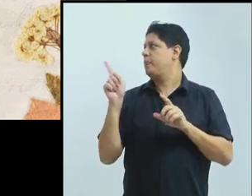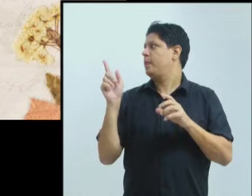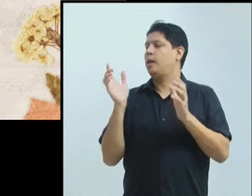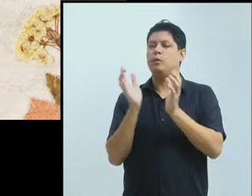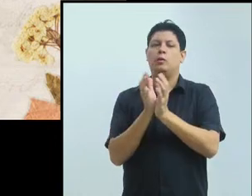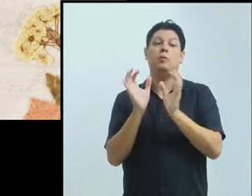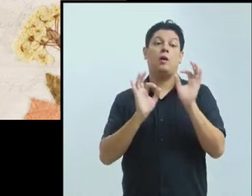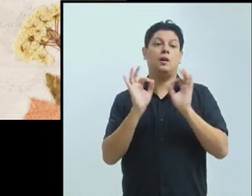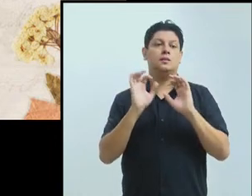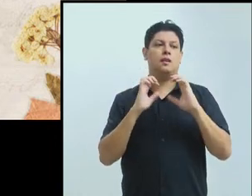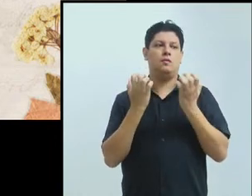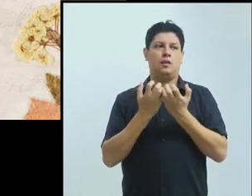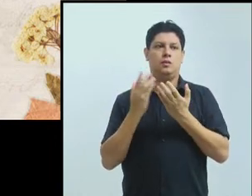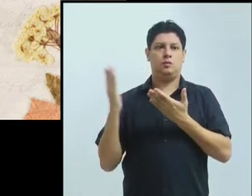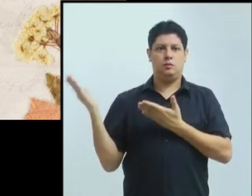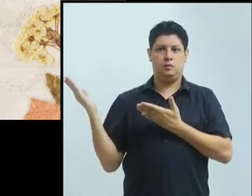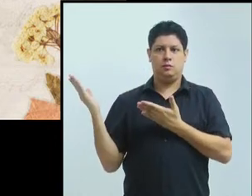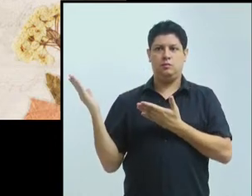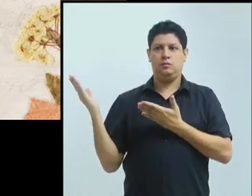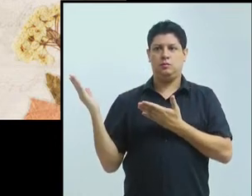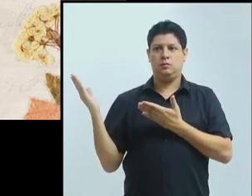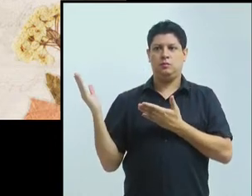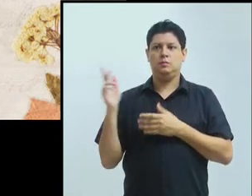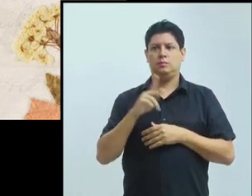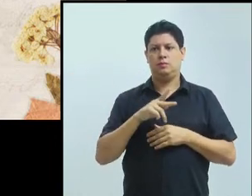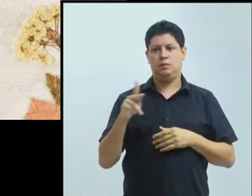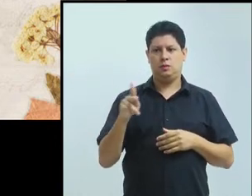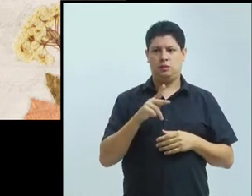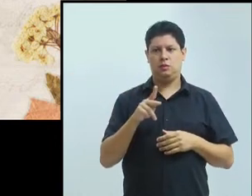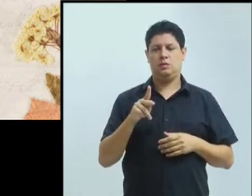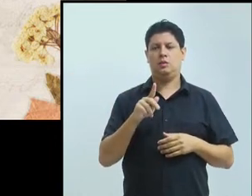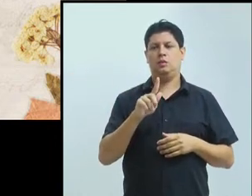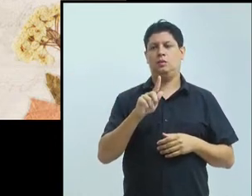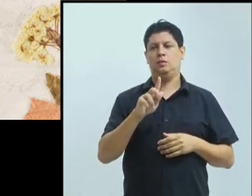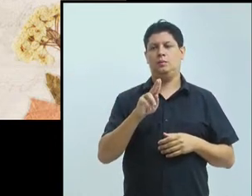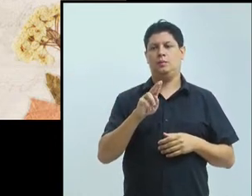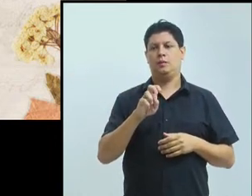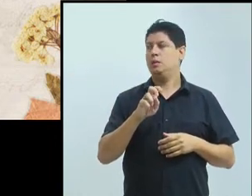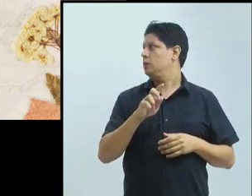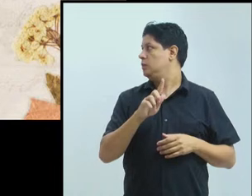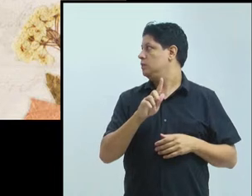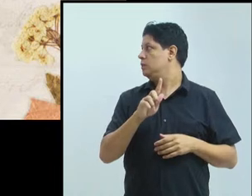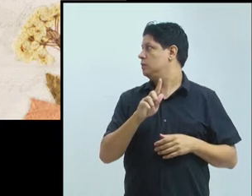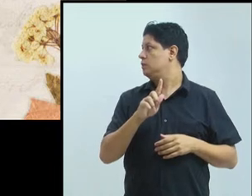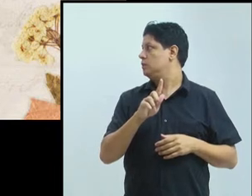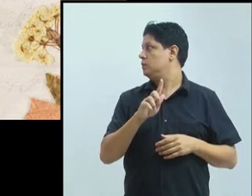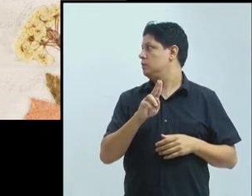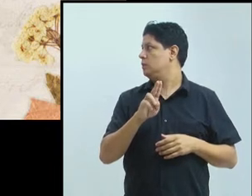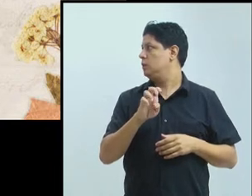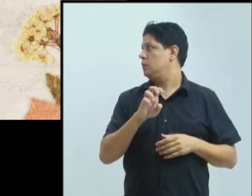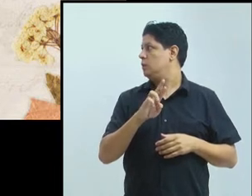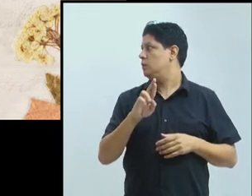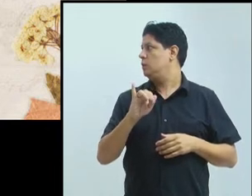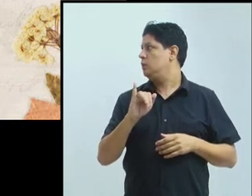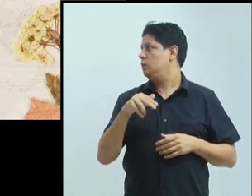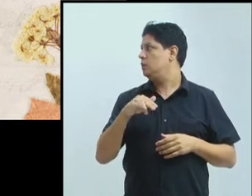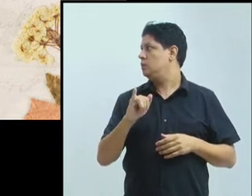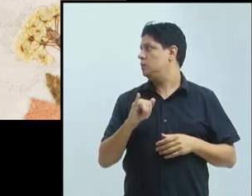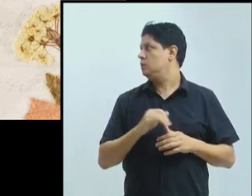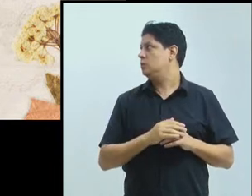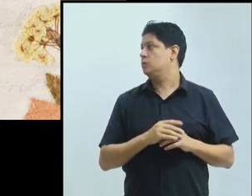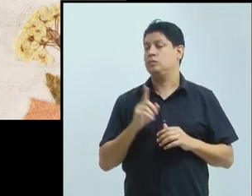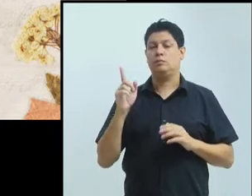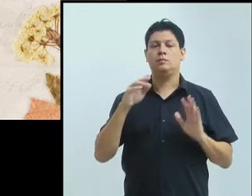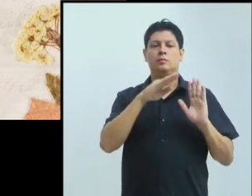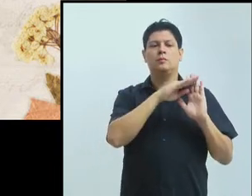comissão, a professora Andrea Guerrini. E aí são todos esses professores listados, são professores